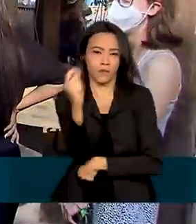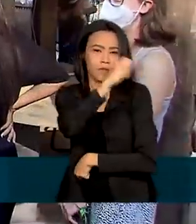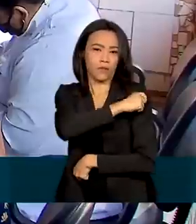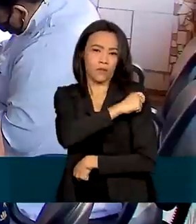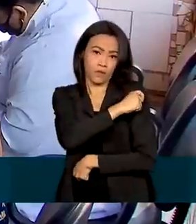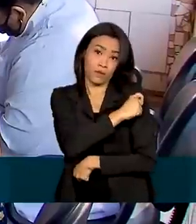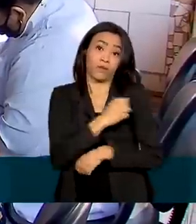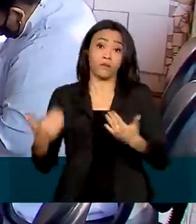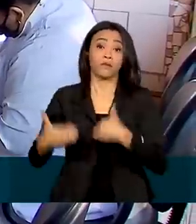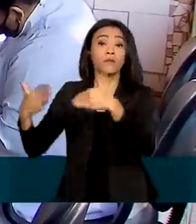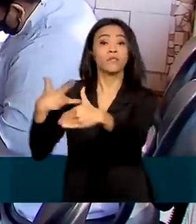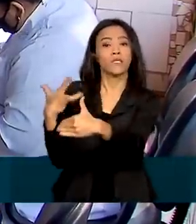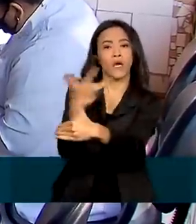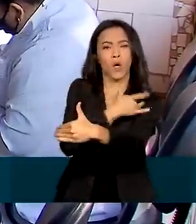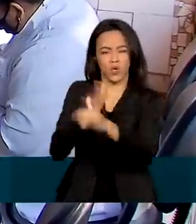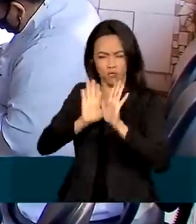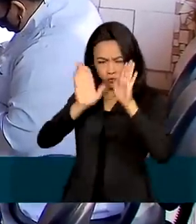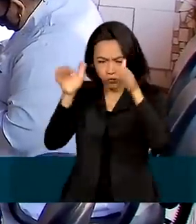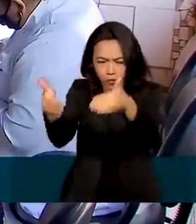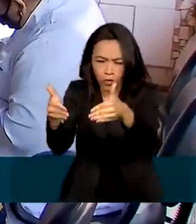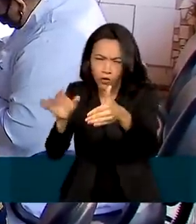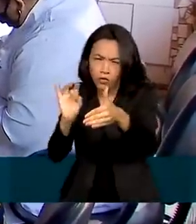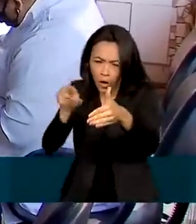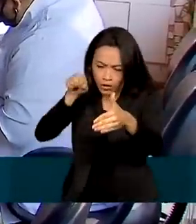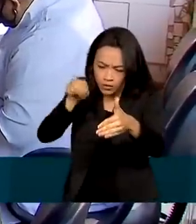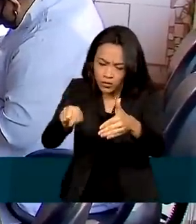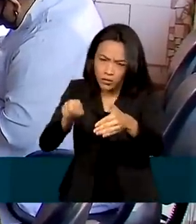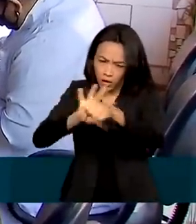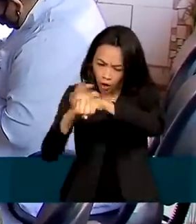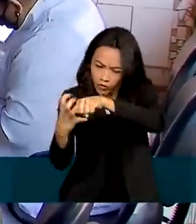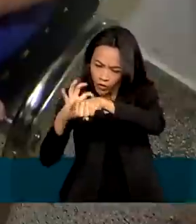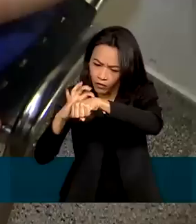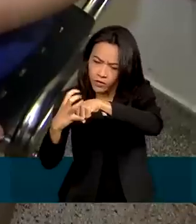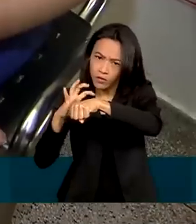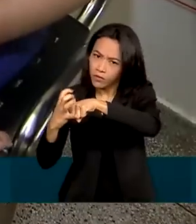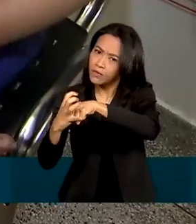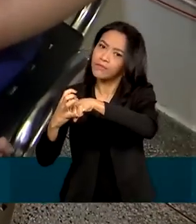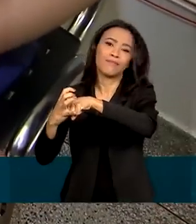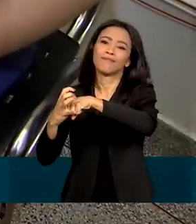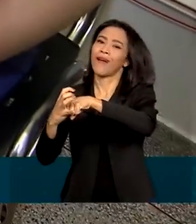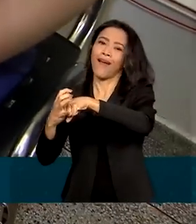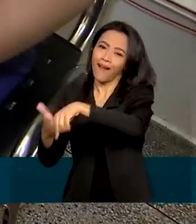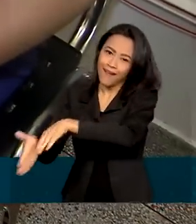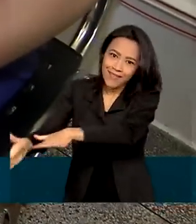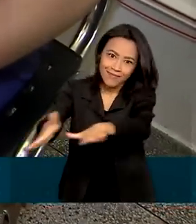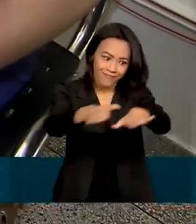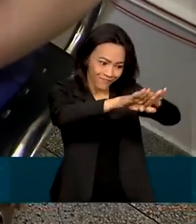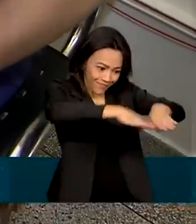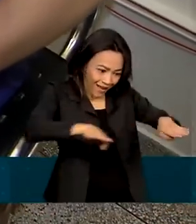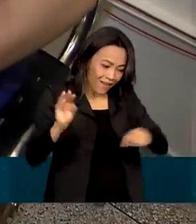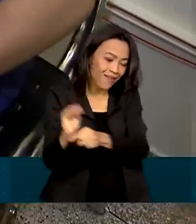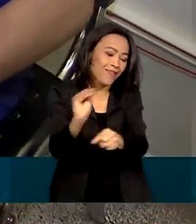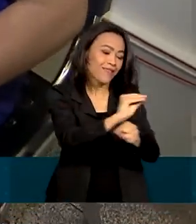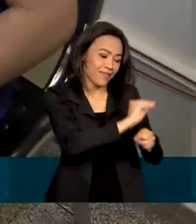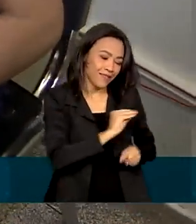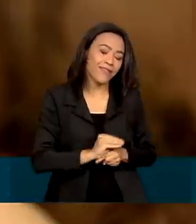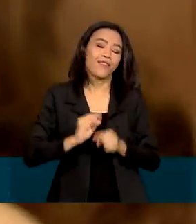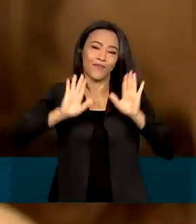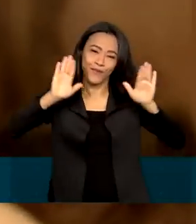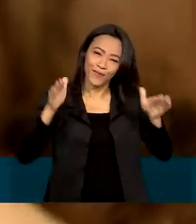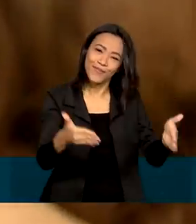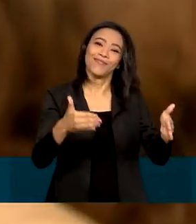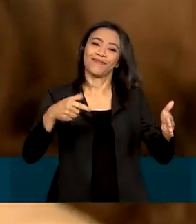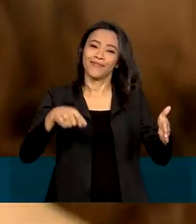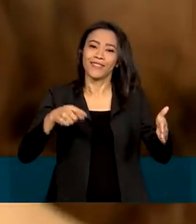da Saúde não focaram apenas no combate à Covid-19. A proteção das crianças também foi prioridade